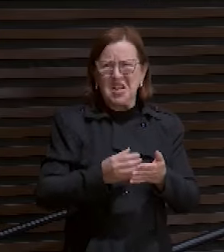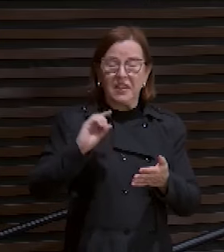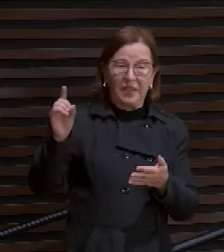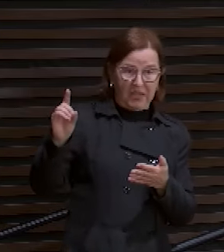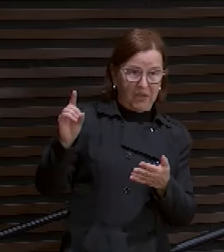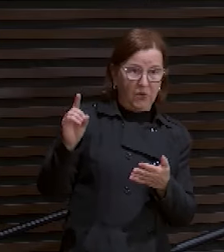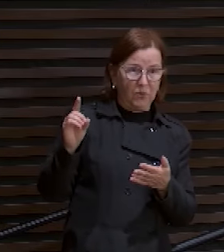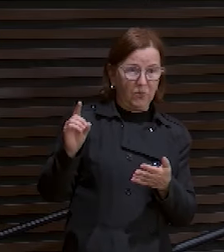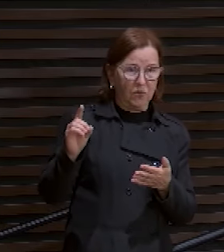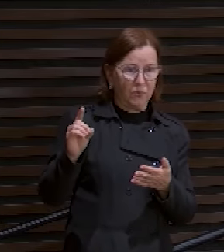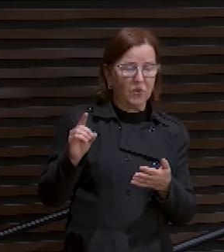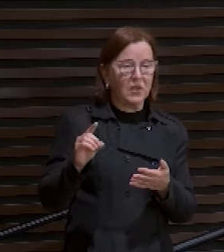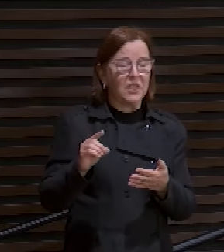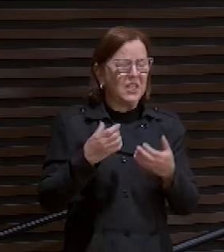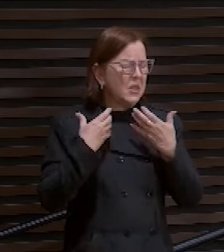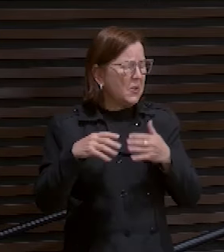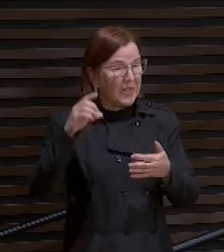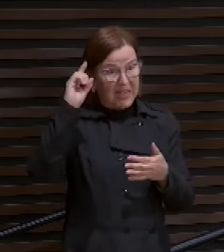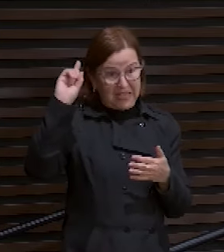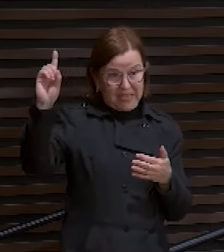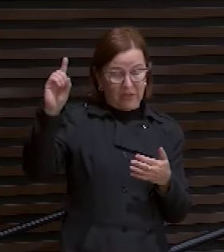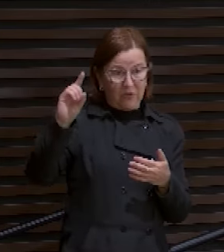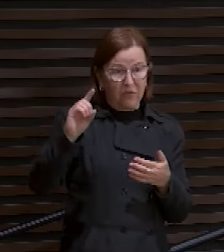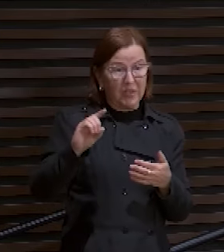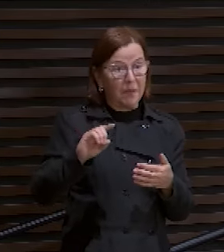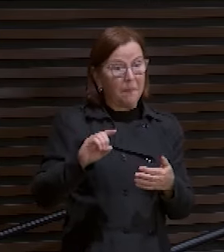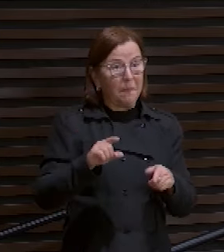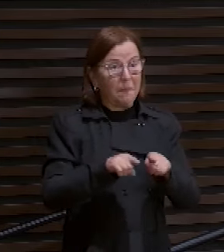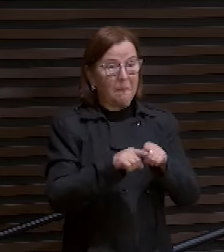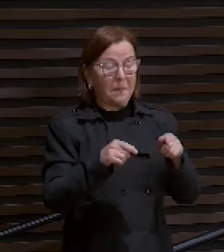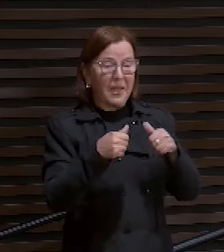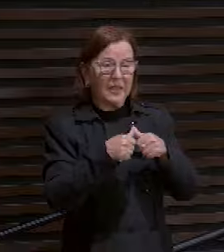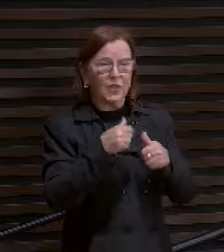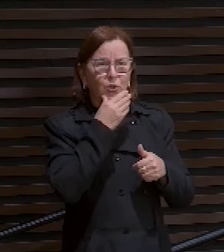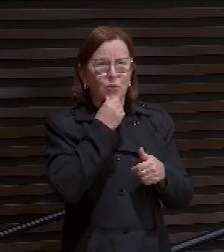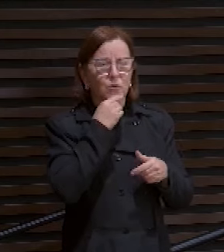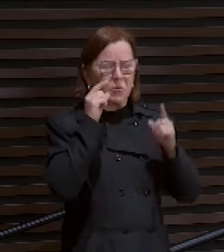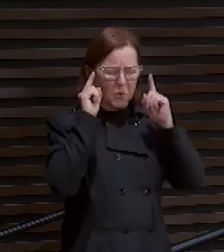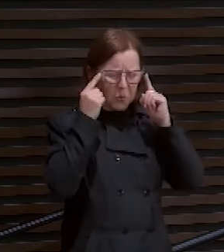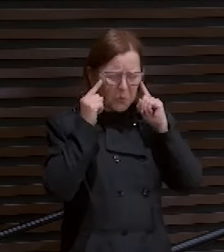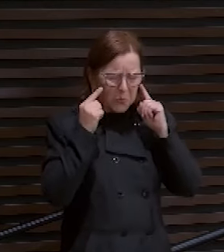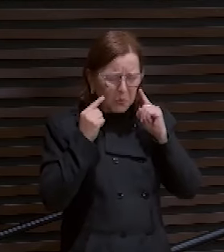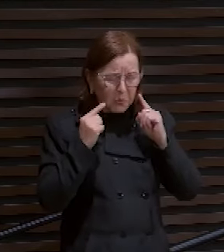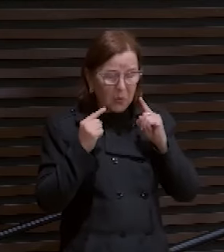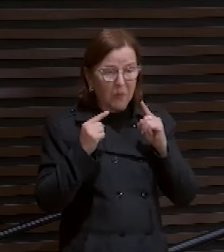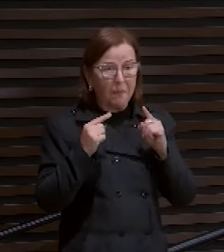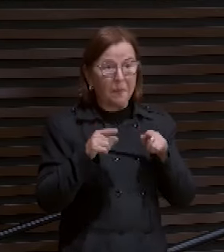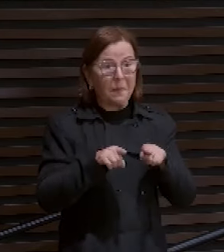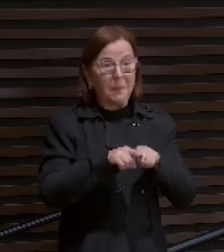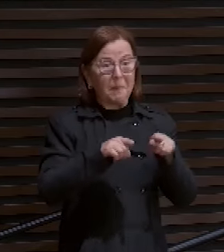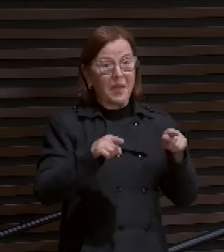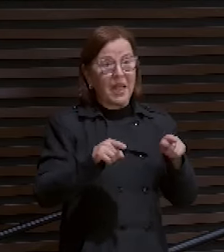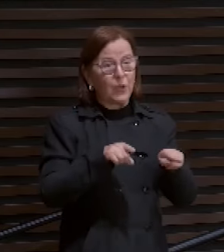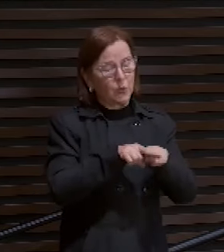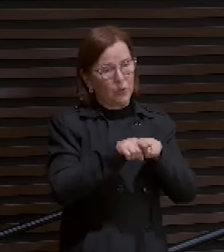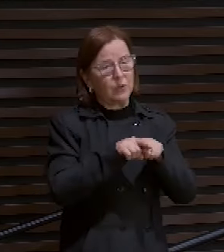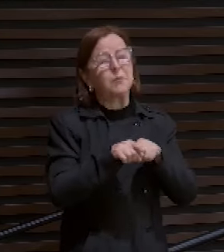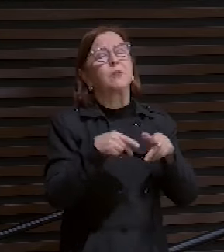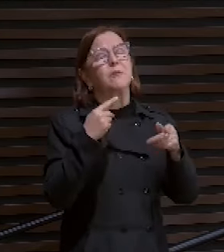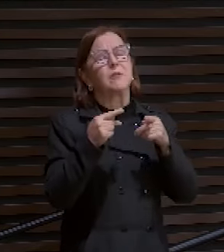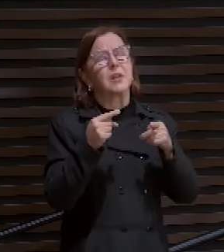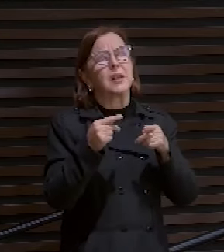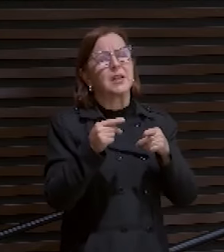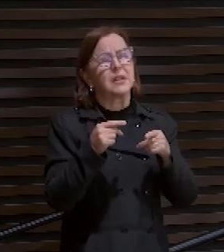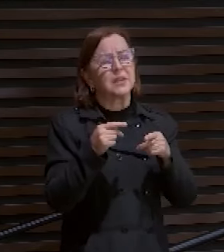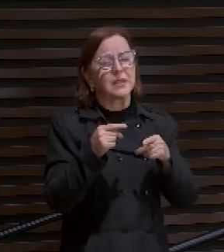choro dele. A angústia dele. E olha. Graças a Deus pela igreja. E os irmãos ali falando versículos. E falando. Meu irmão.